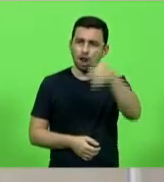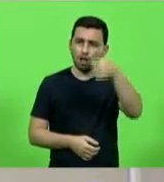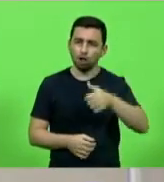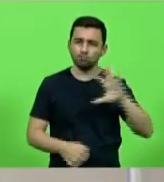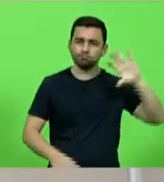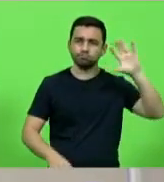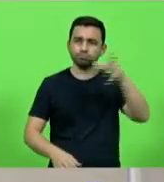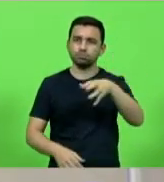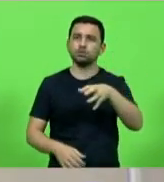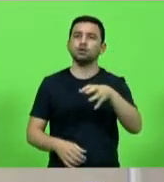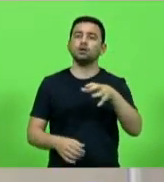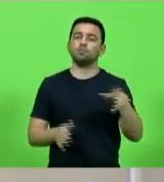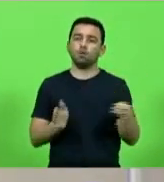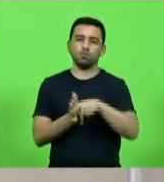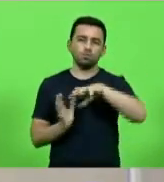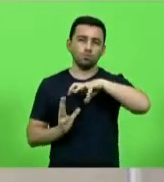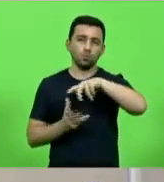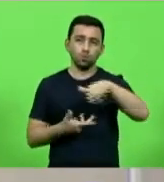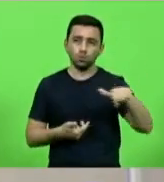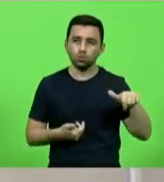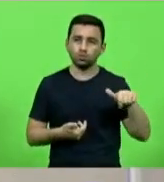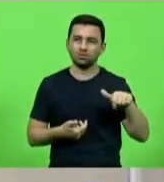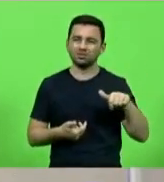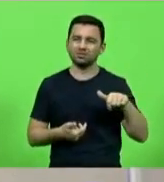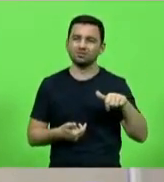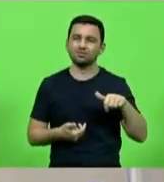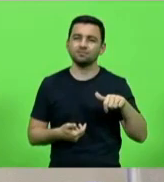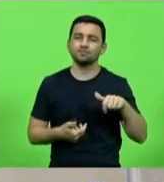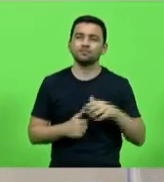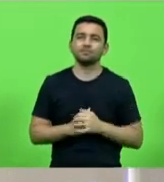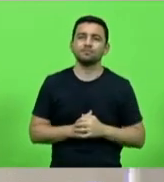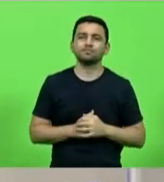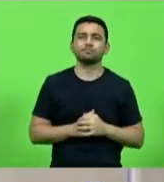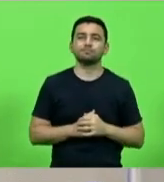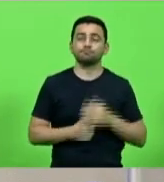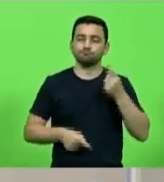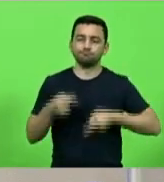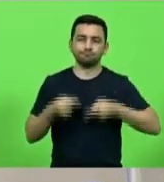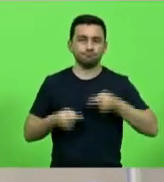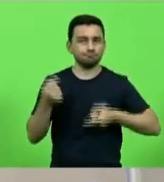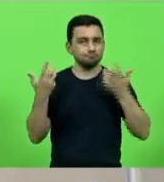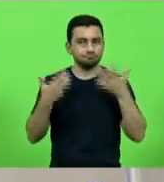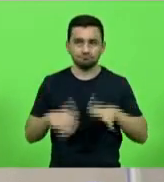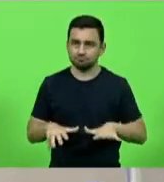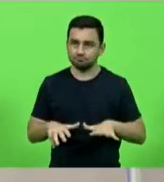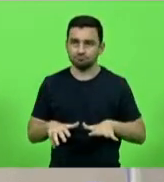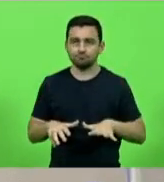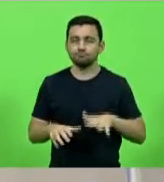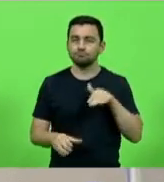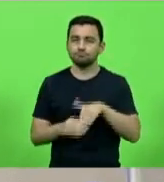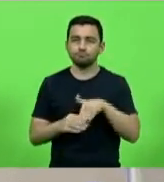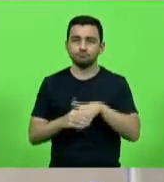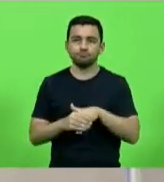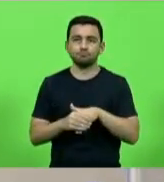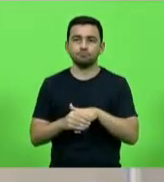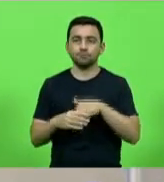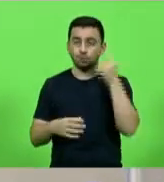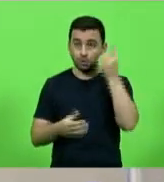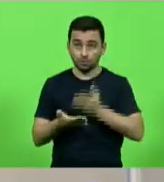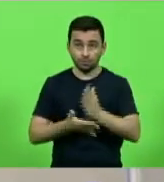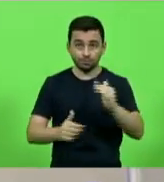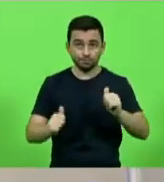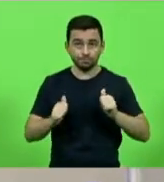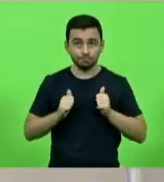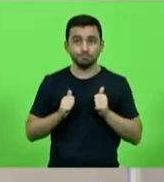handebol do mundo na década. Em discussão. Não havendo quem queira discutir, em votação. Deputados que aprovam,